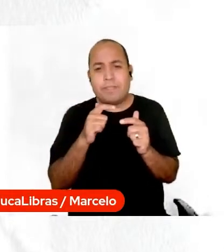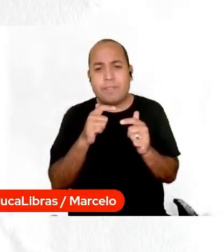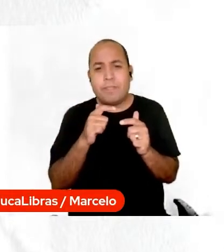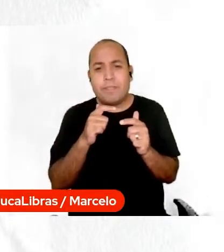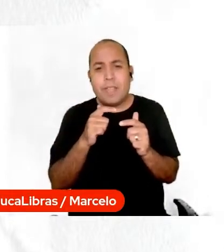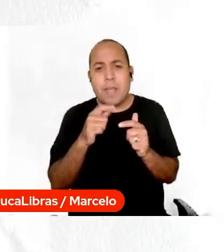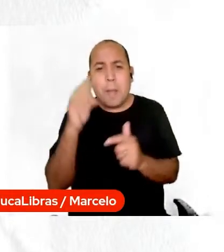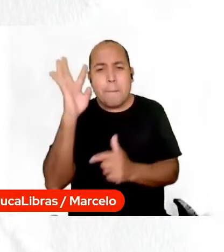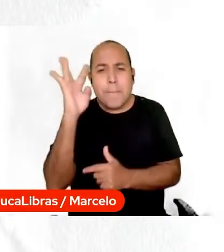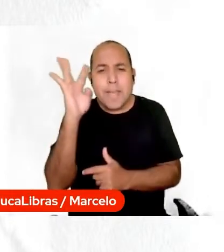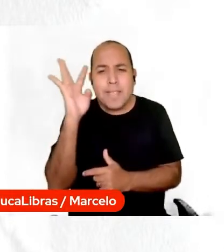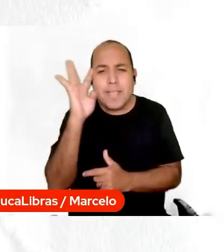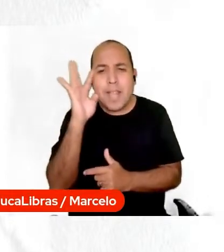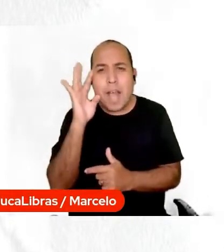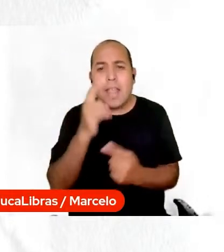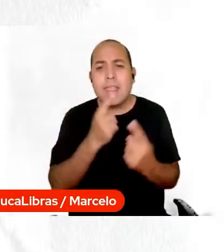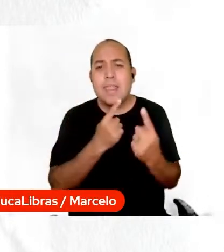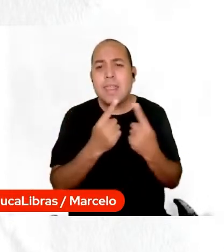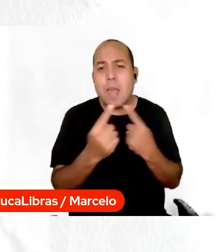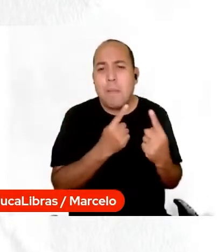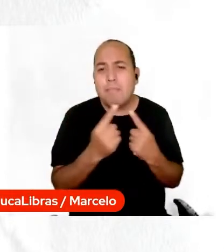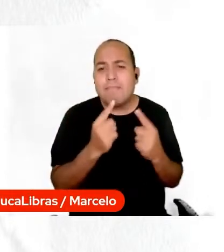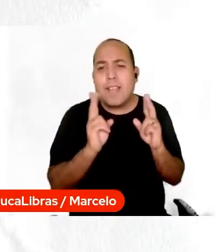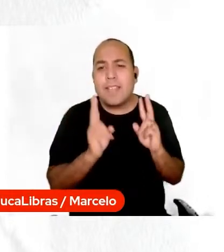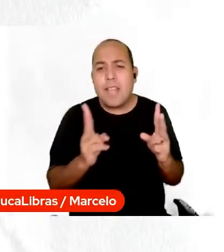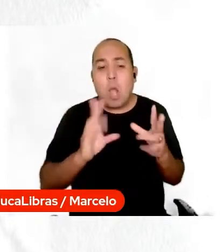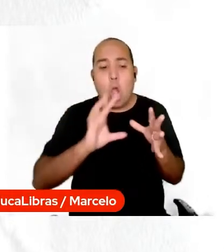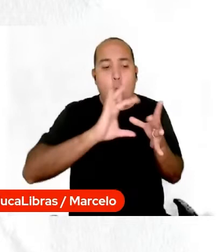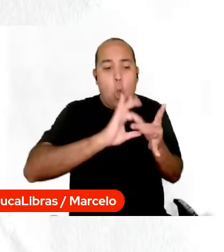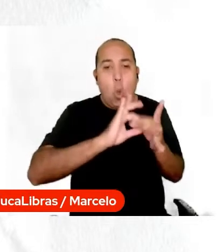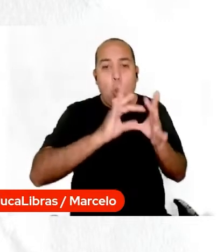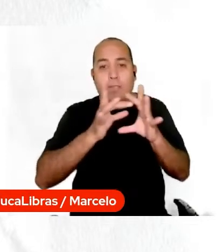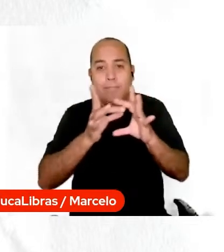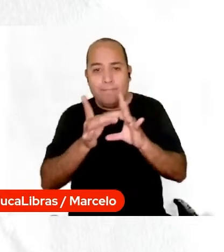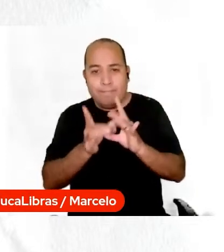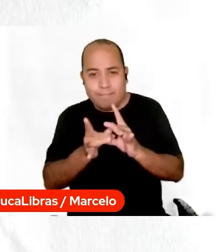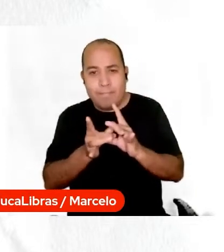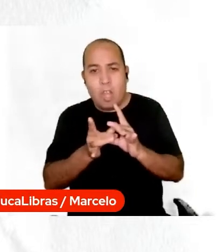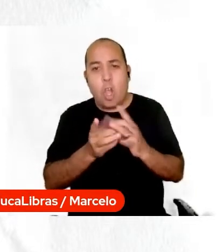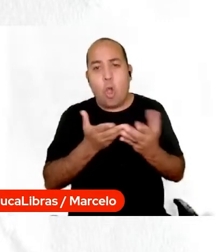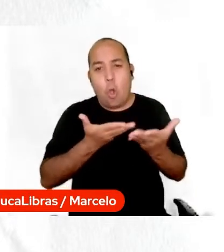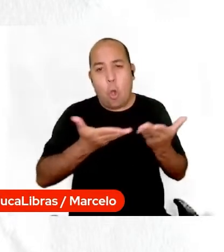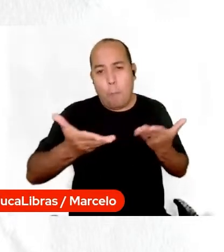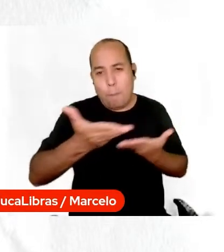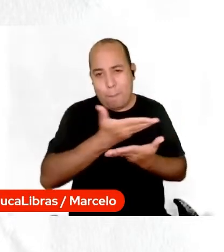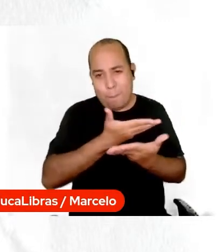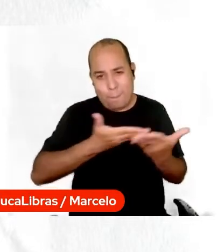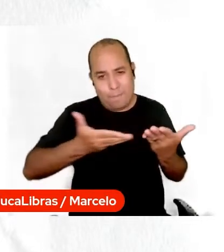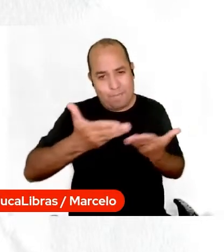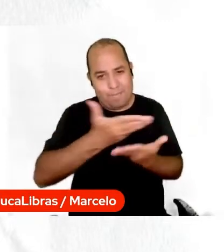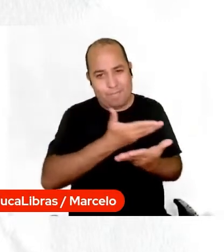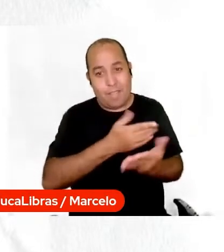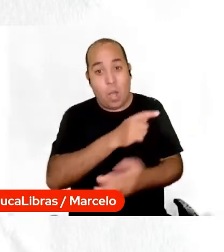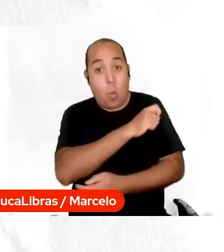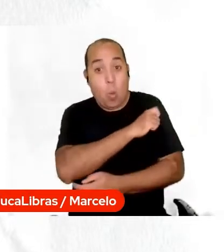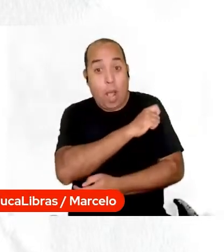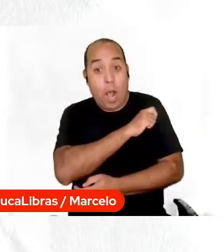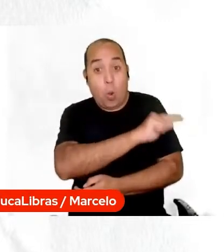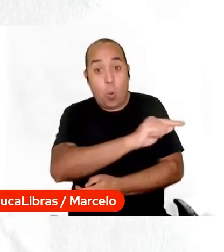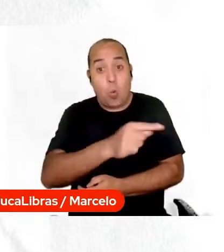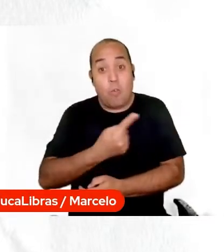e debater constantemente, contextualizar e ser um diálogo aberto. Os alunos falarem,